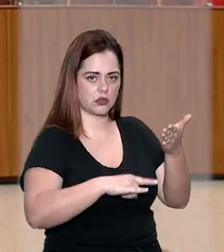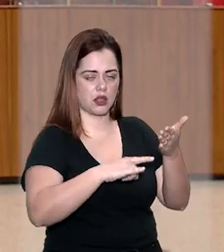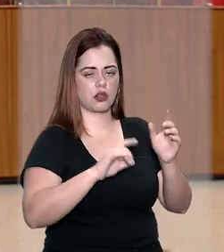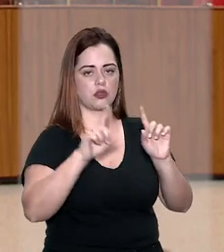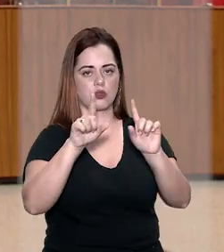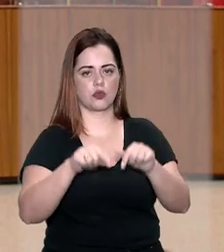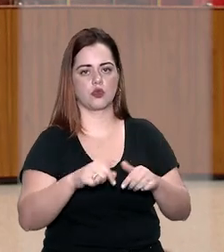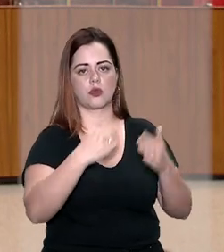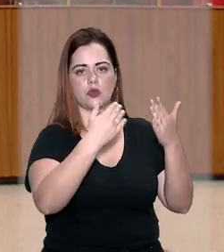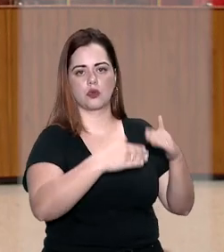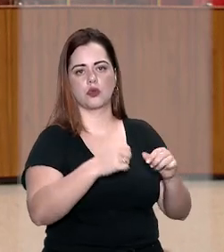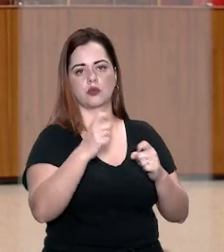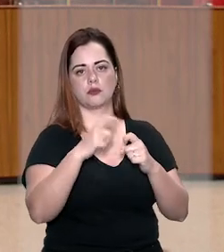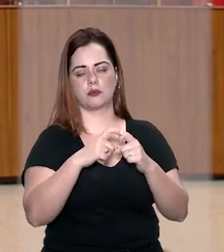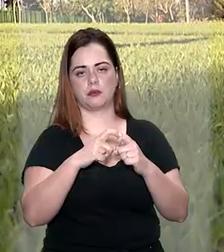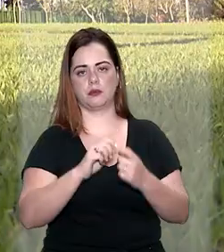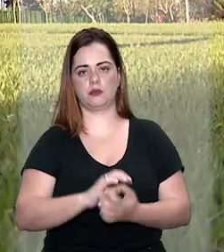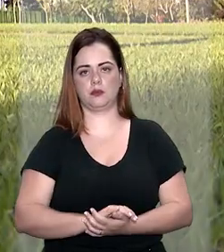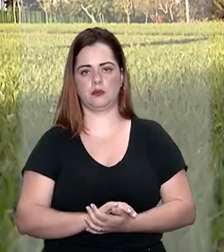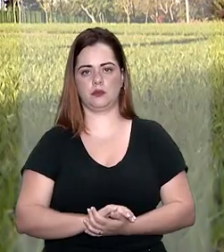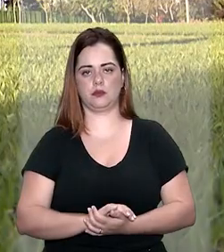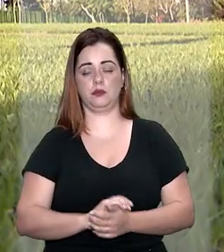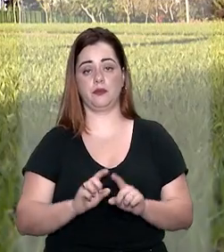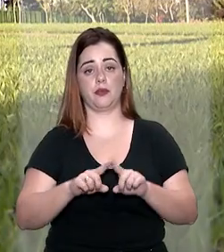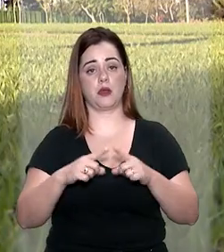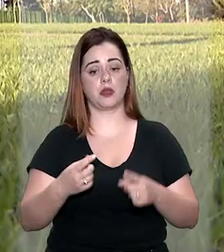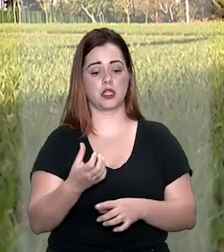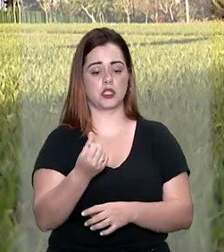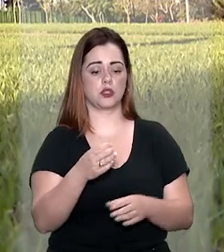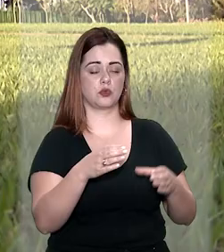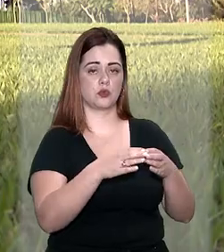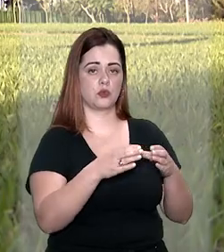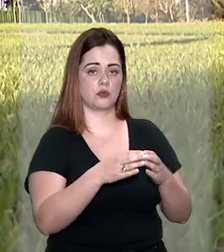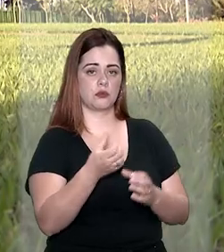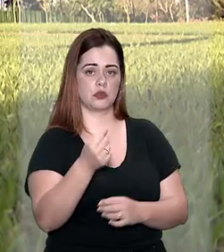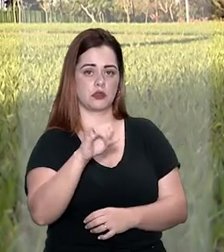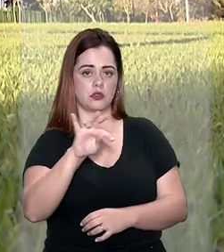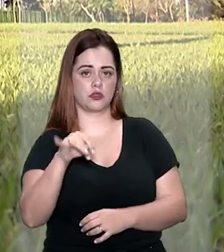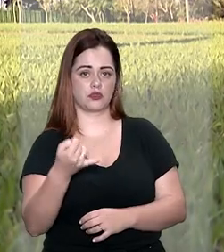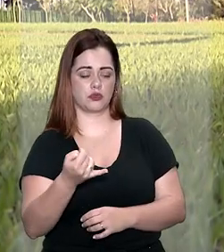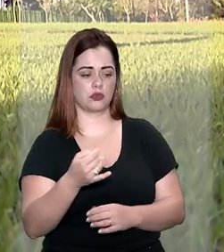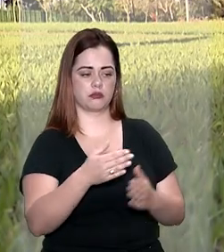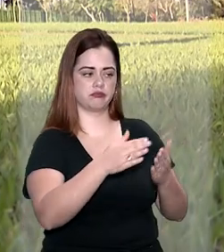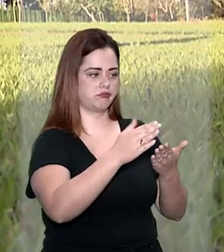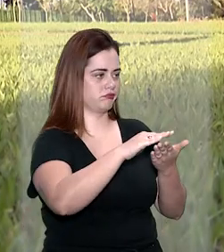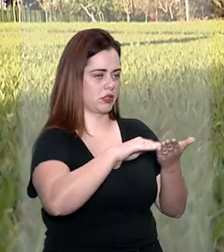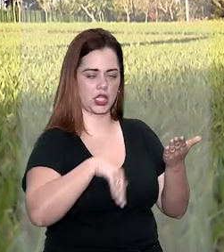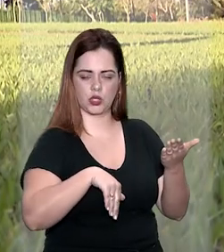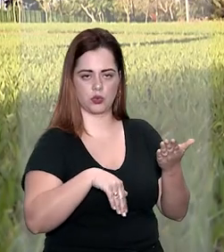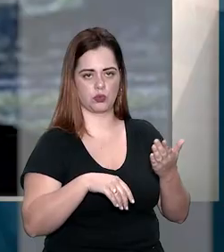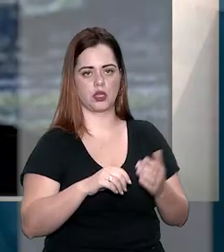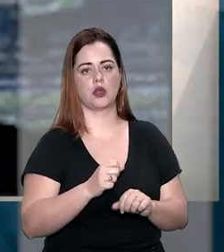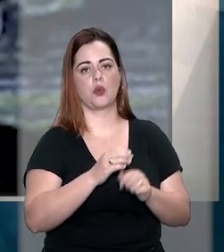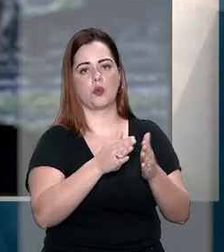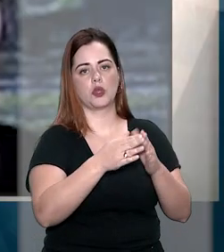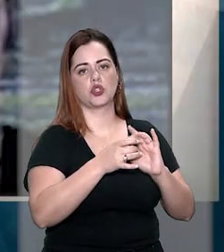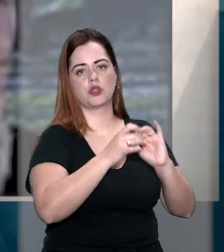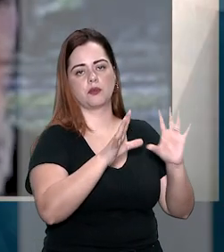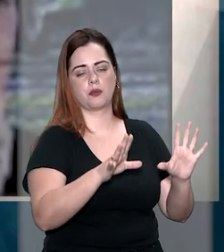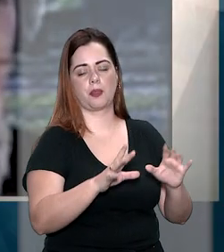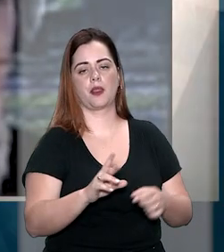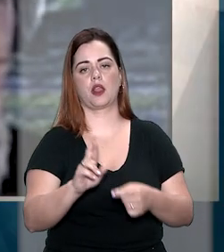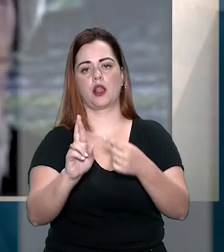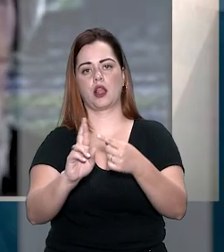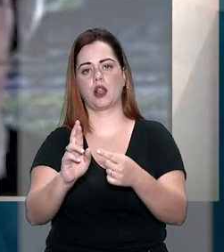mediante ordem médica. Mas a sexta turma do STJ também denegou o habeas corpus. O relator, ministro